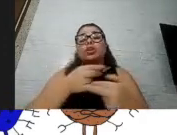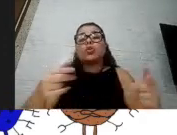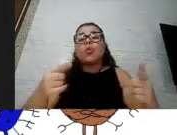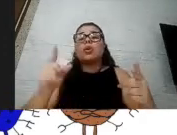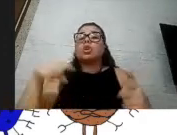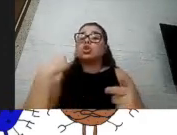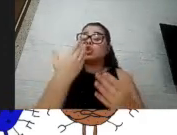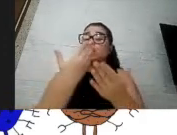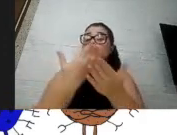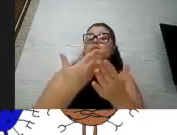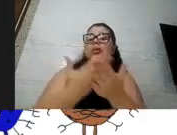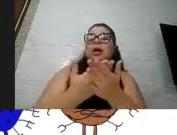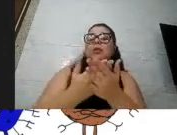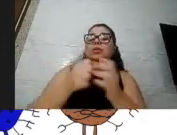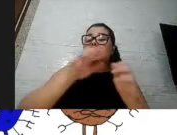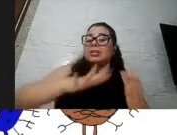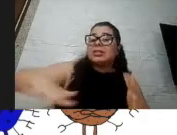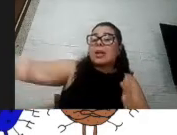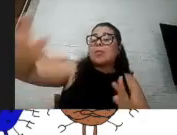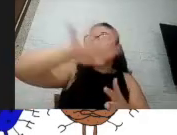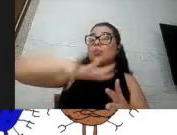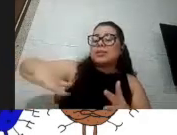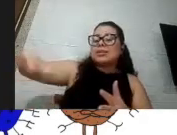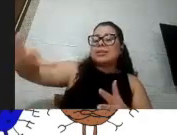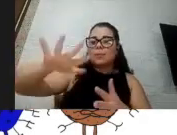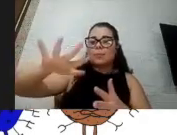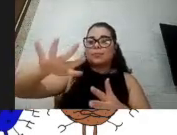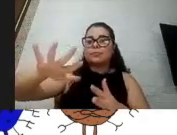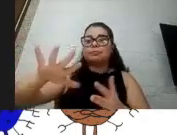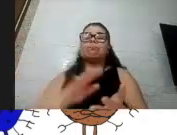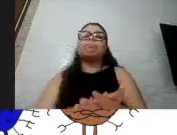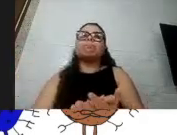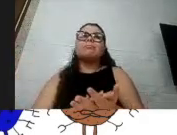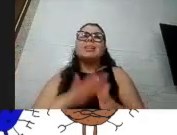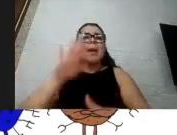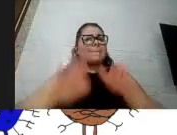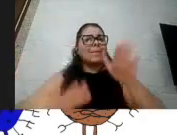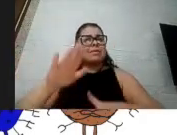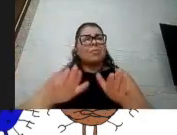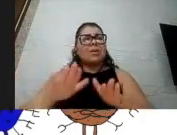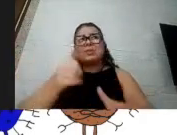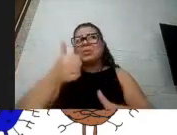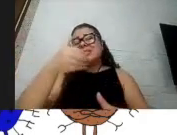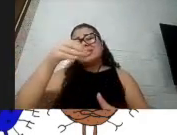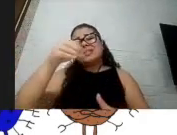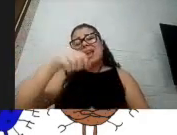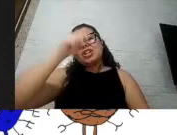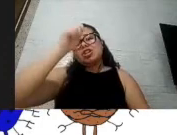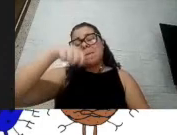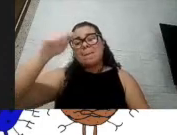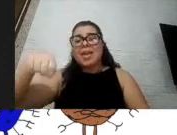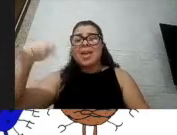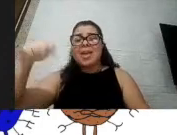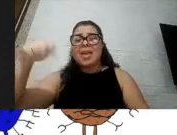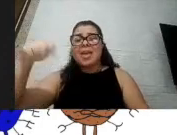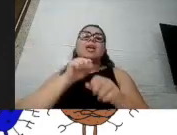doença nova, então a gente tem basicamente 10 meses de pandemia, 10 meses de geração de conhecimento